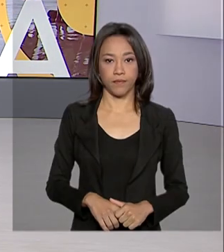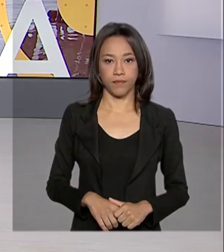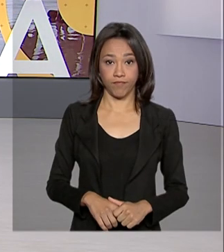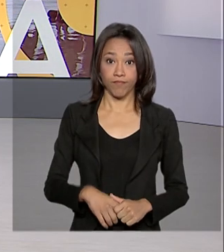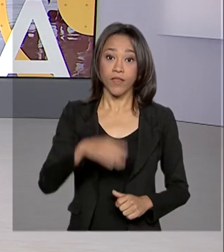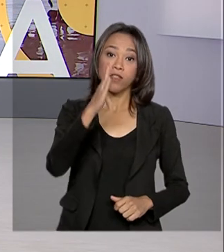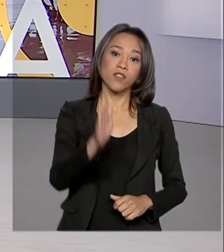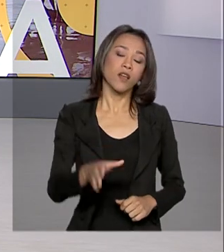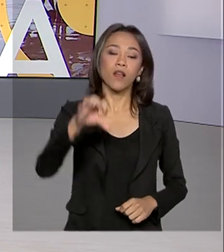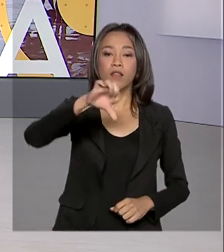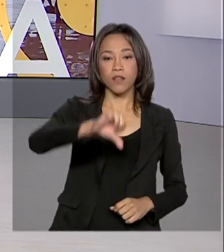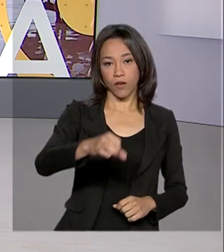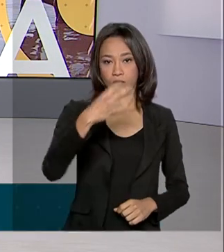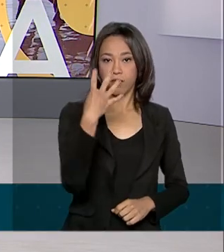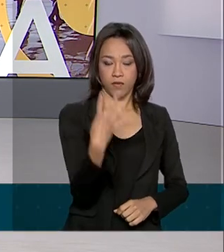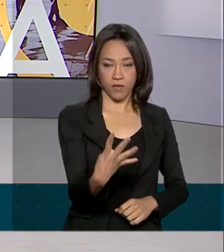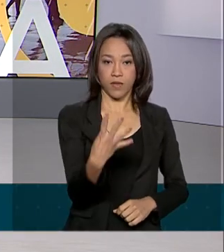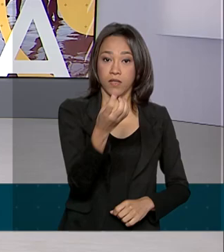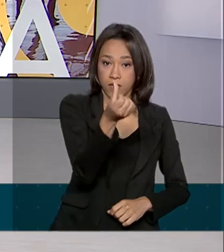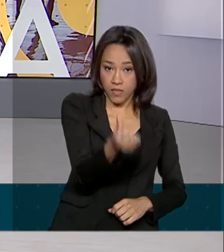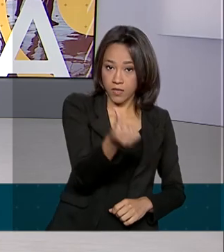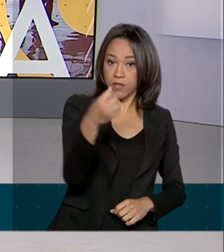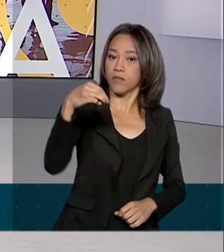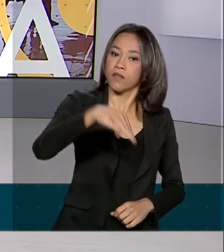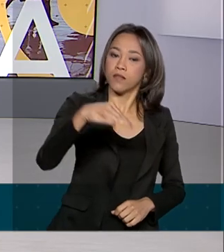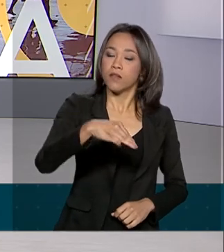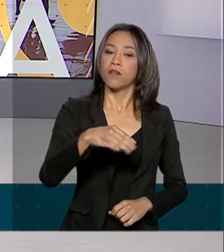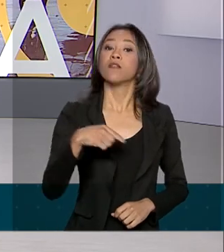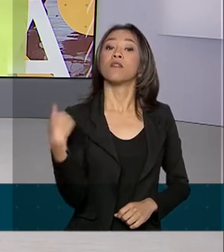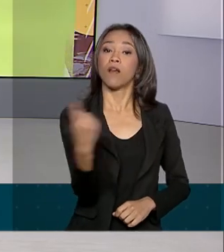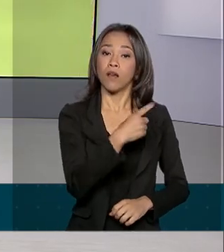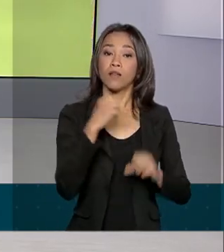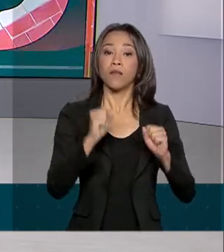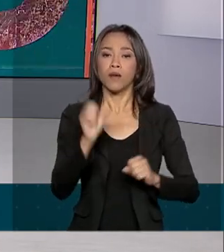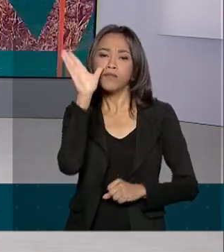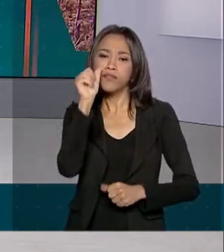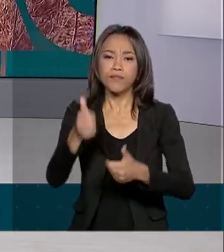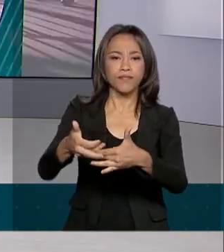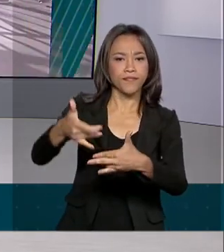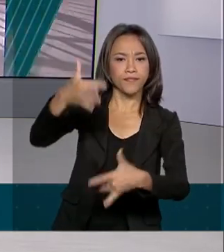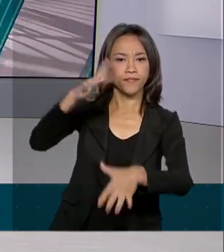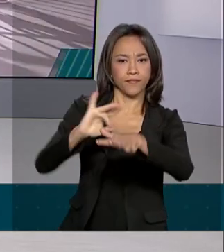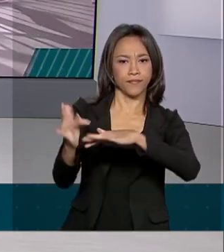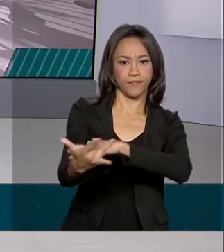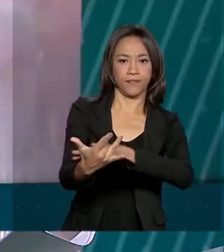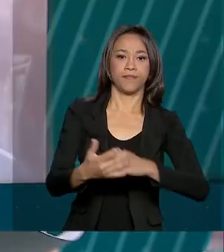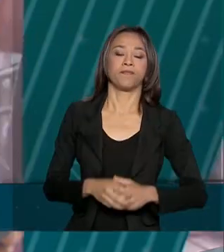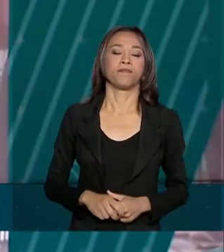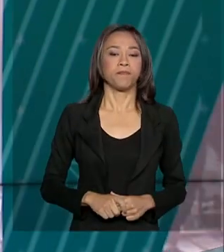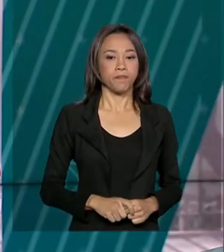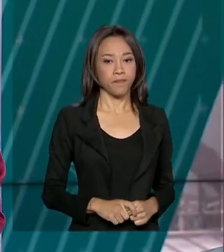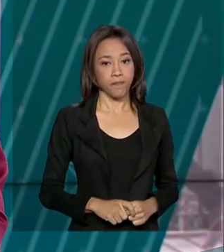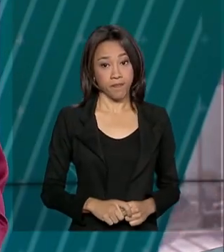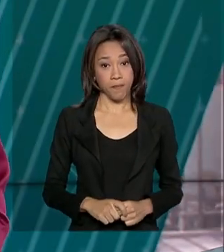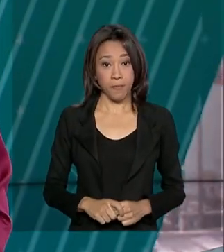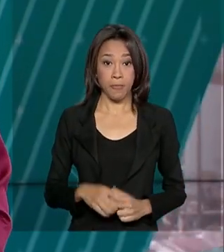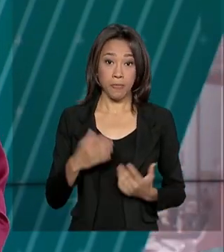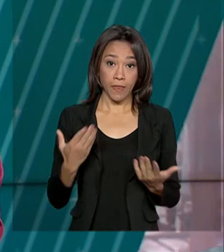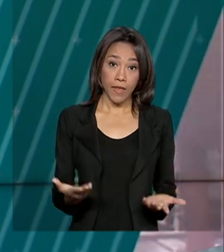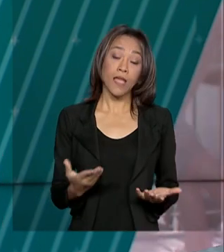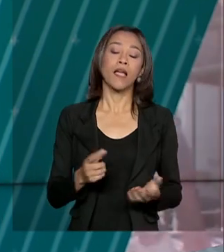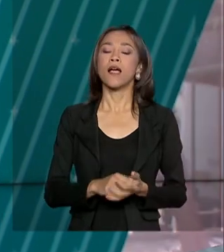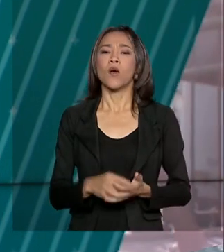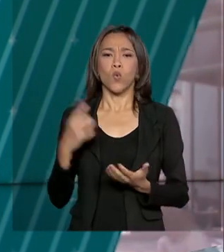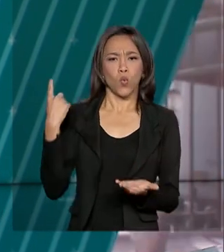São 9 horas e 46 minutos, estamos ao vivo também pelas redes sociais. A